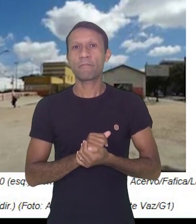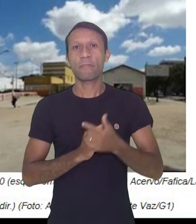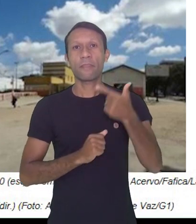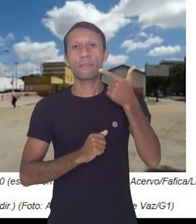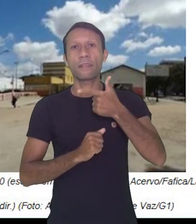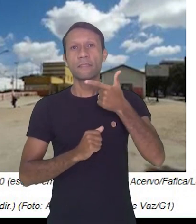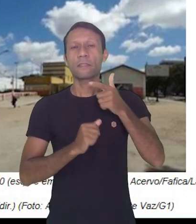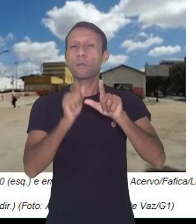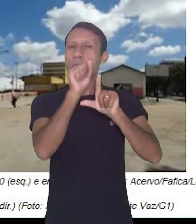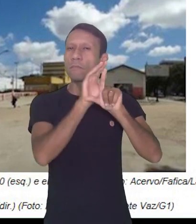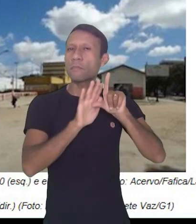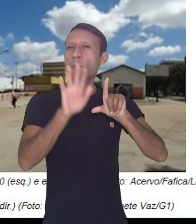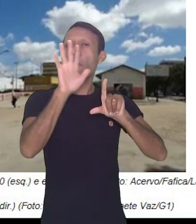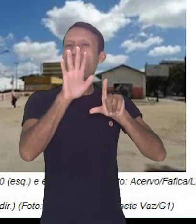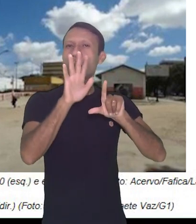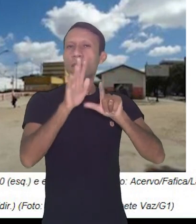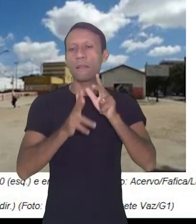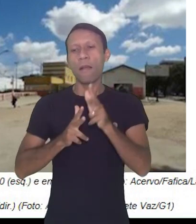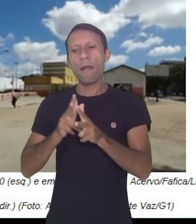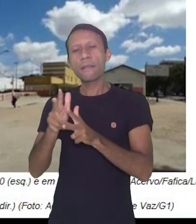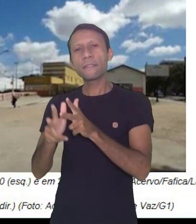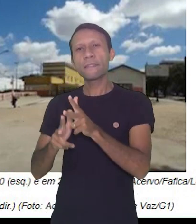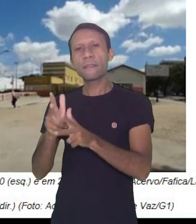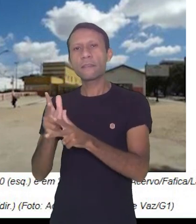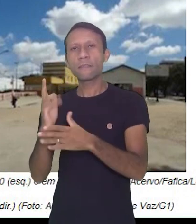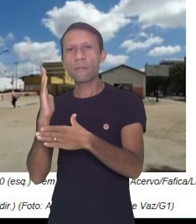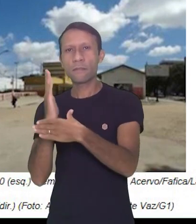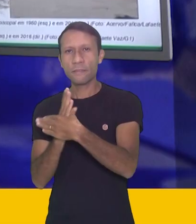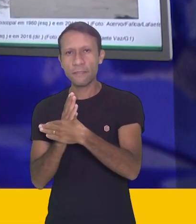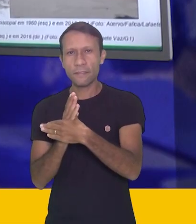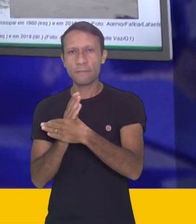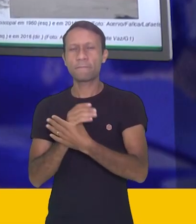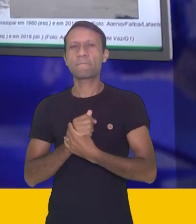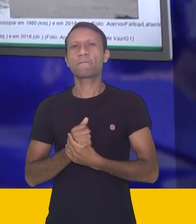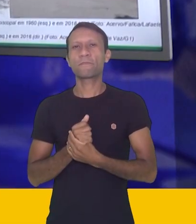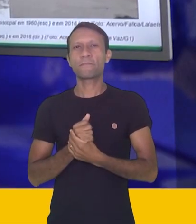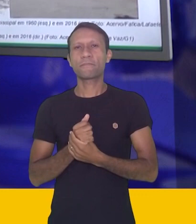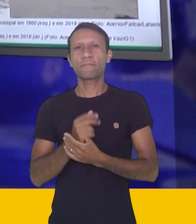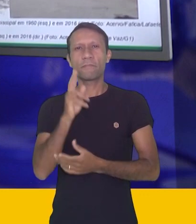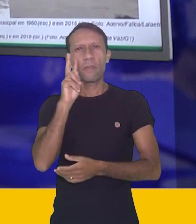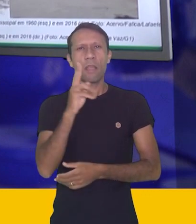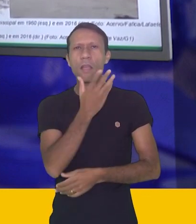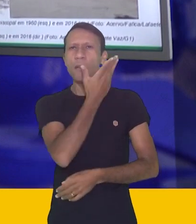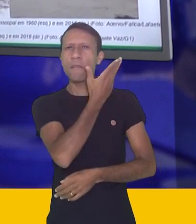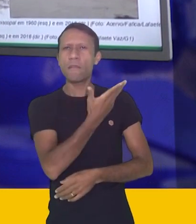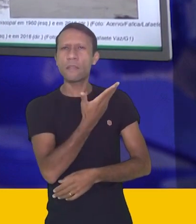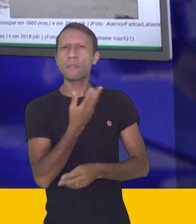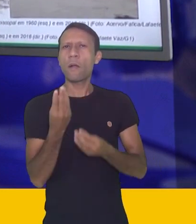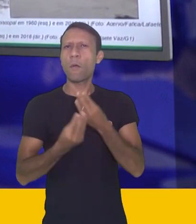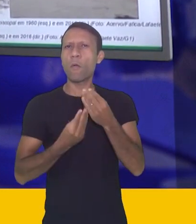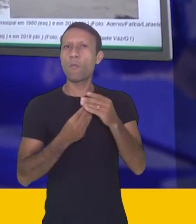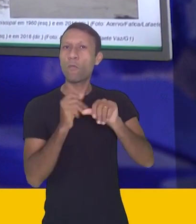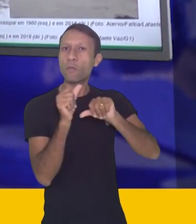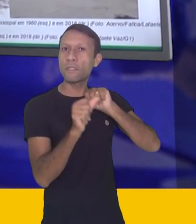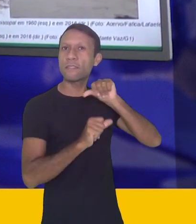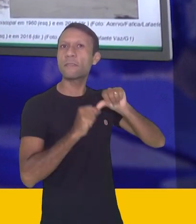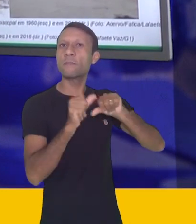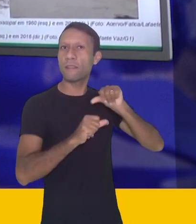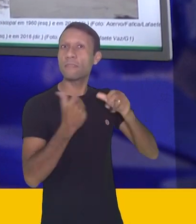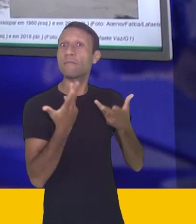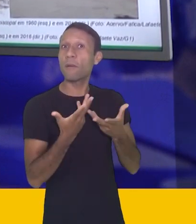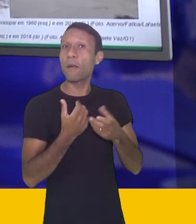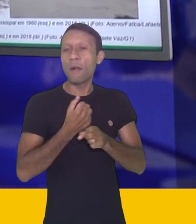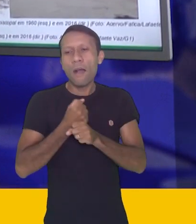a segunda imagem da estação ferroviária, tá? Veja como elas foram transformadas ao longo do